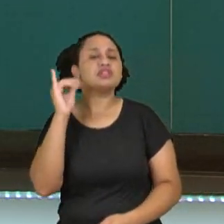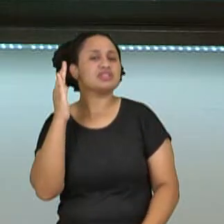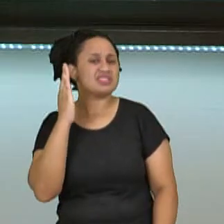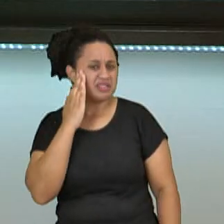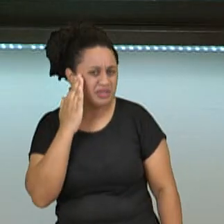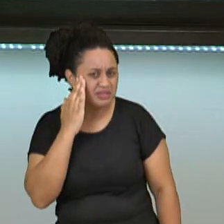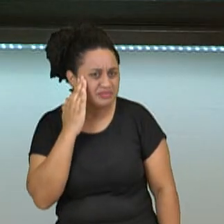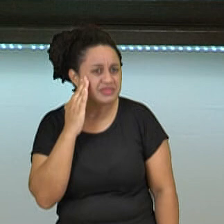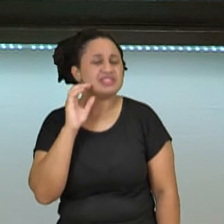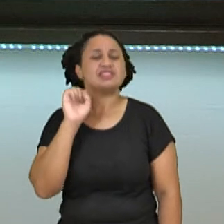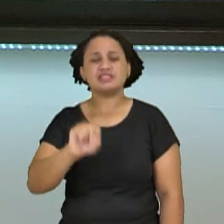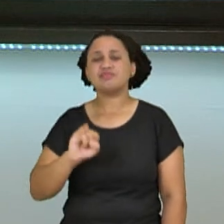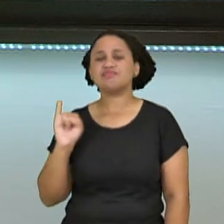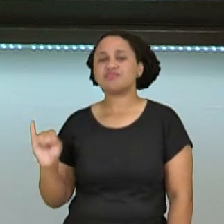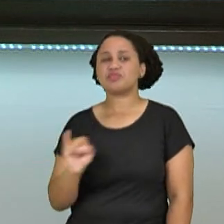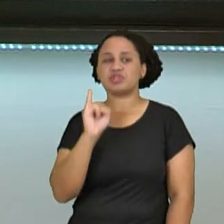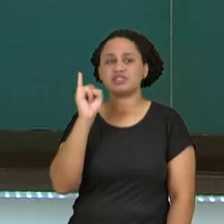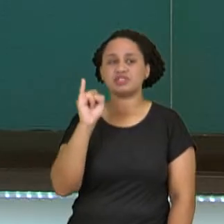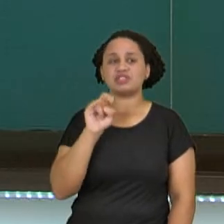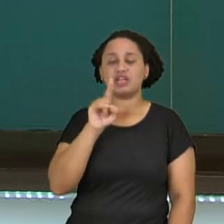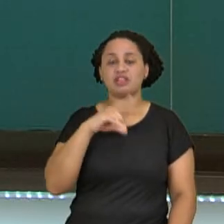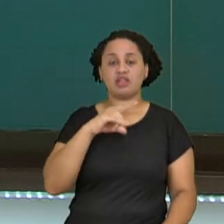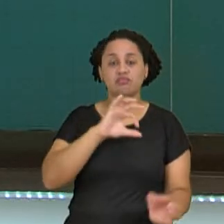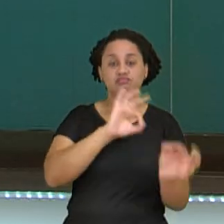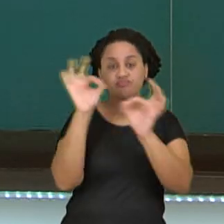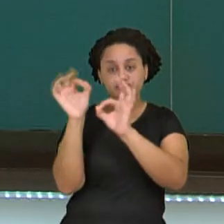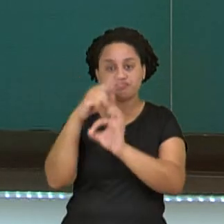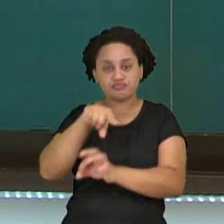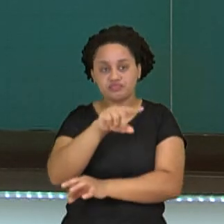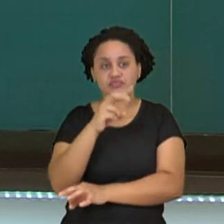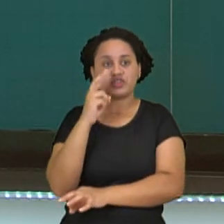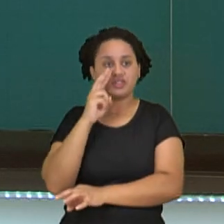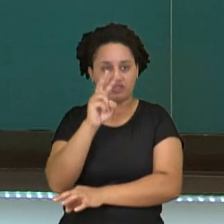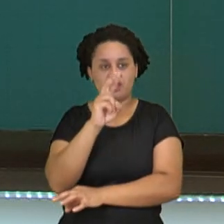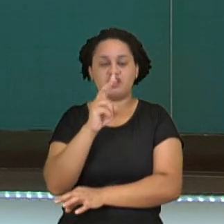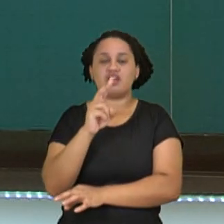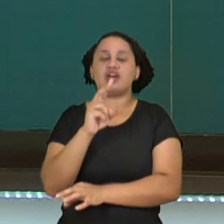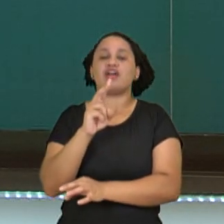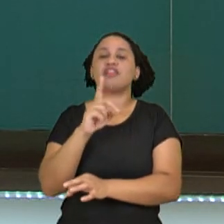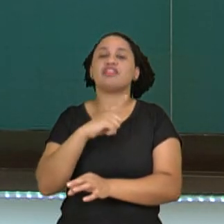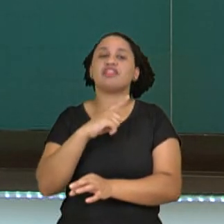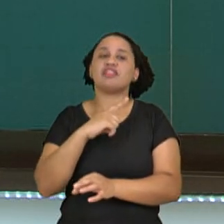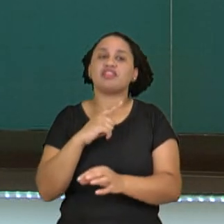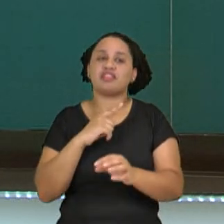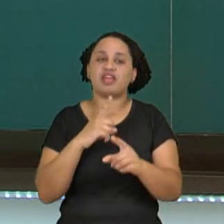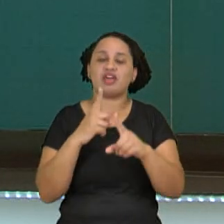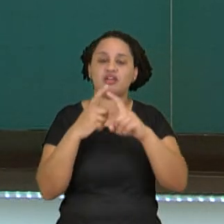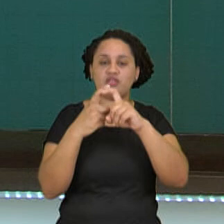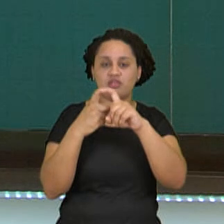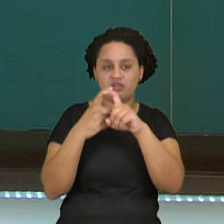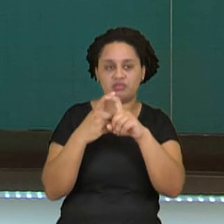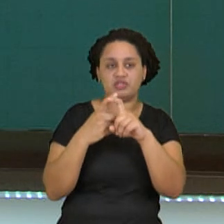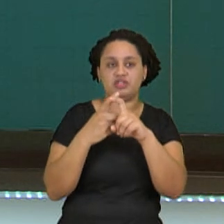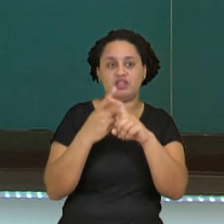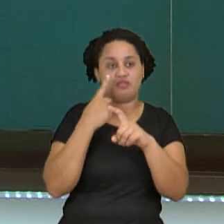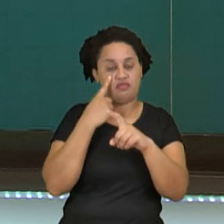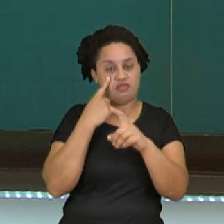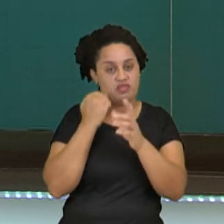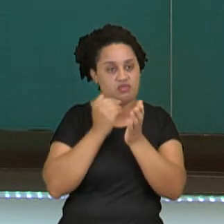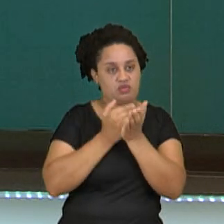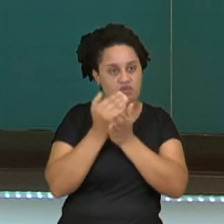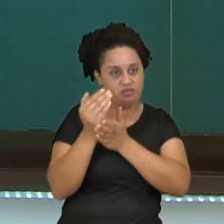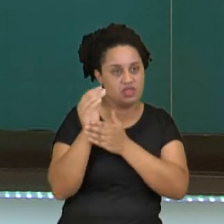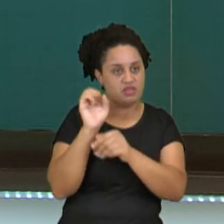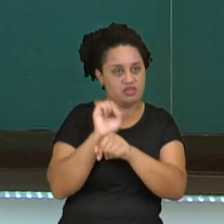bem importante, né? Aqui outro GIF para vocês, de uma forma mais animadinha. Então, está ali os cromossomos, vamos ver desde o começo para vocês